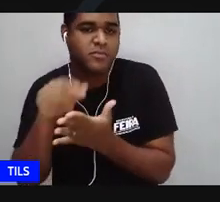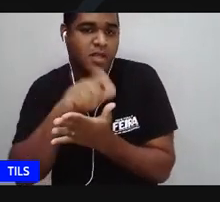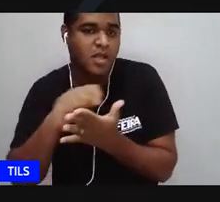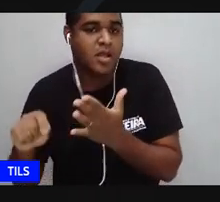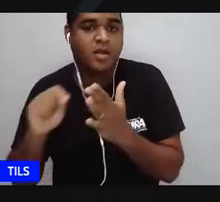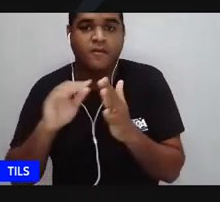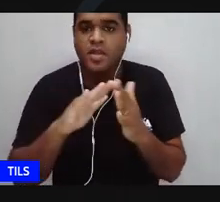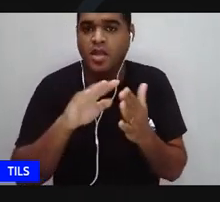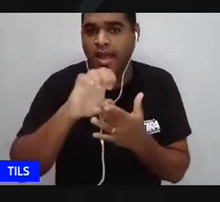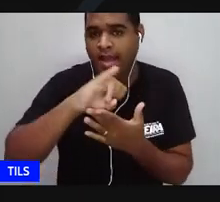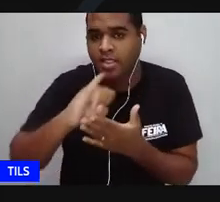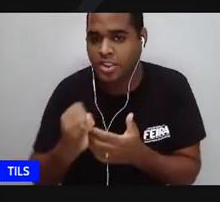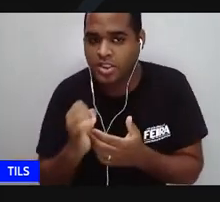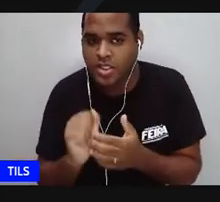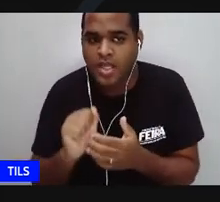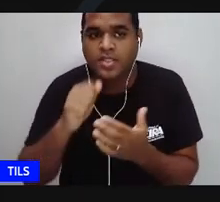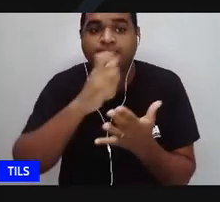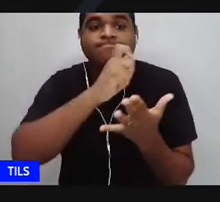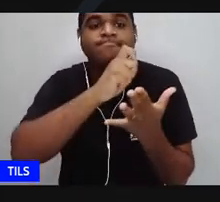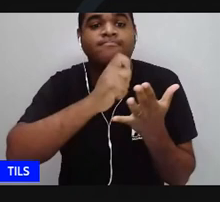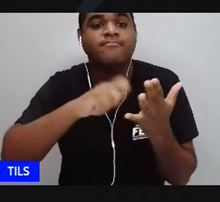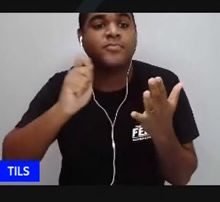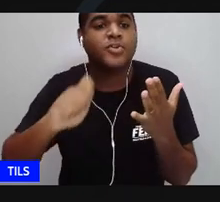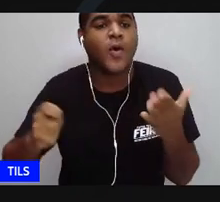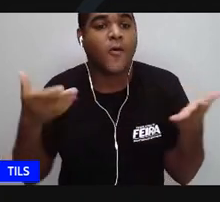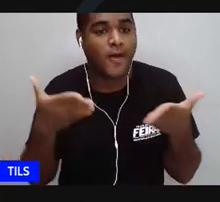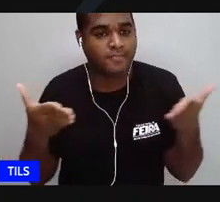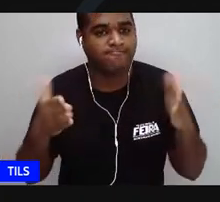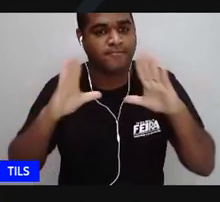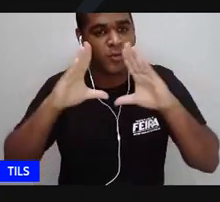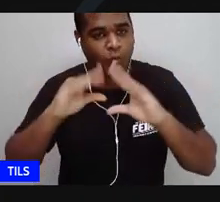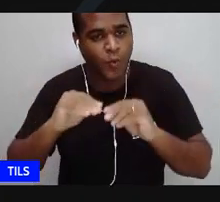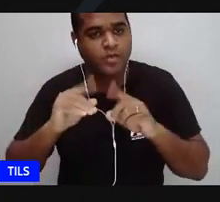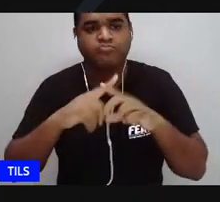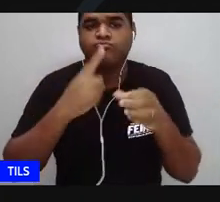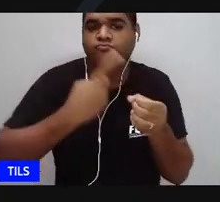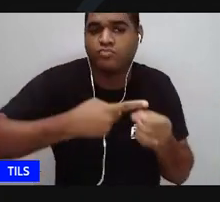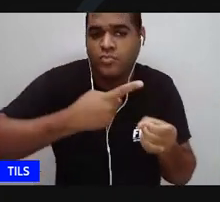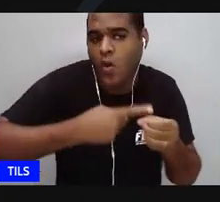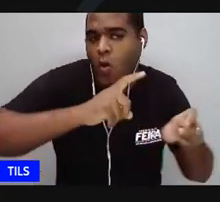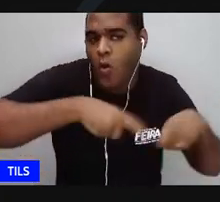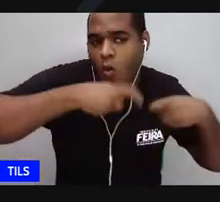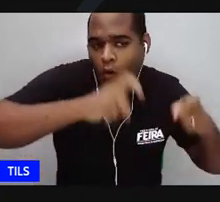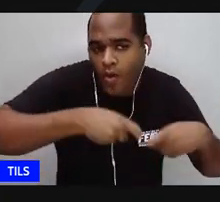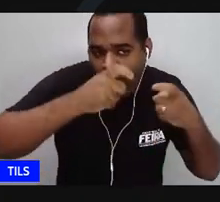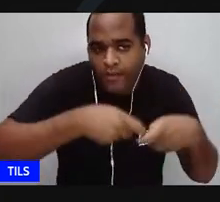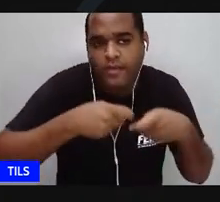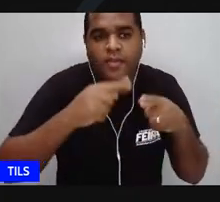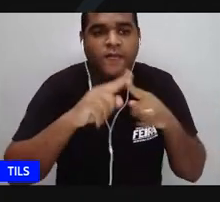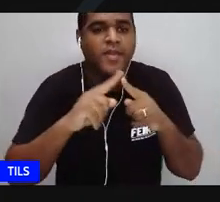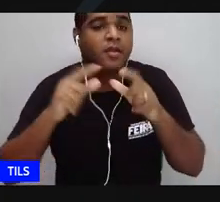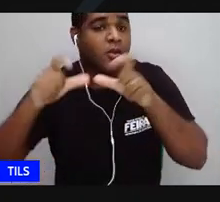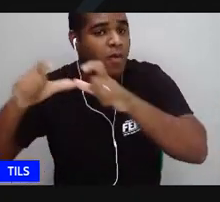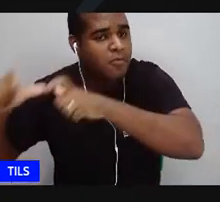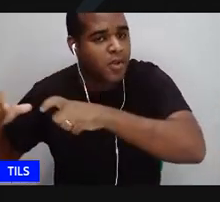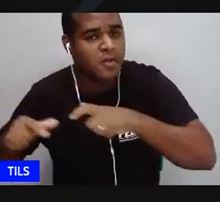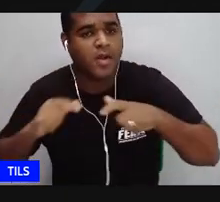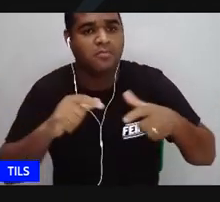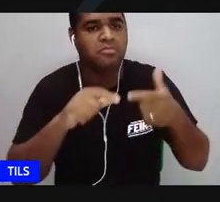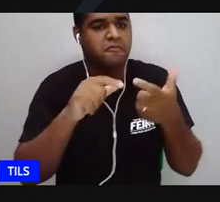estudante da ELA, escreva a sua história aí na área rural, escreva a sua história na periferia,